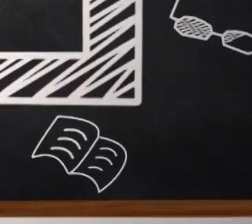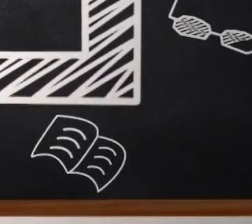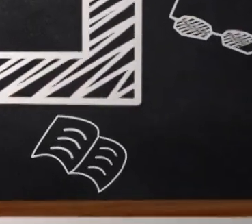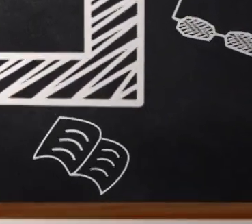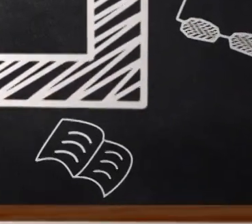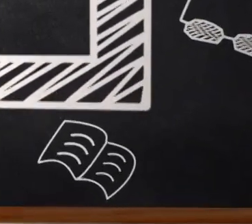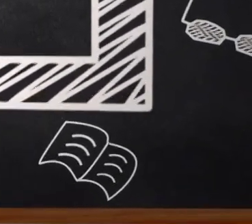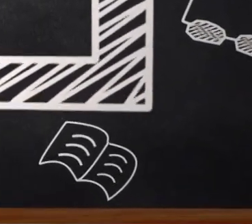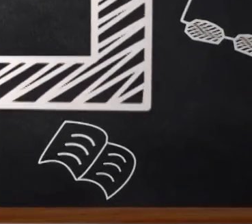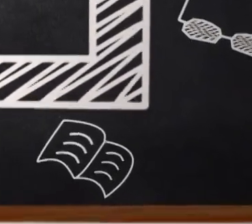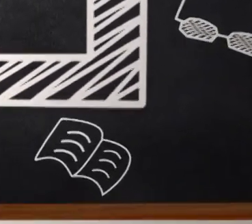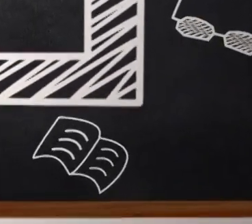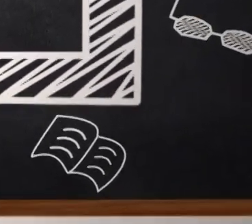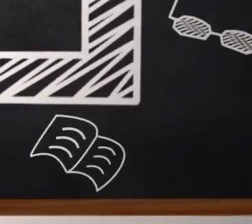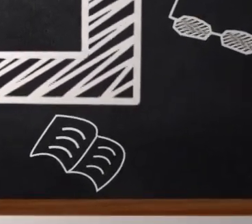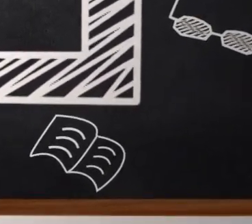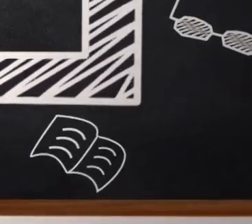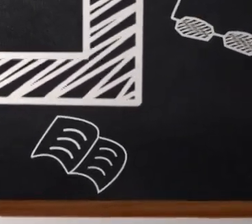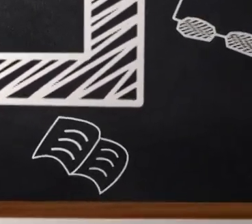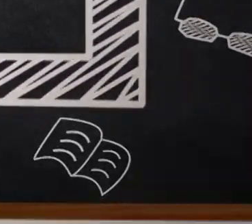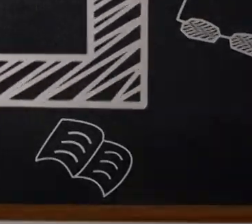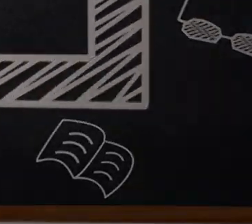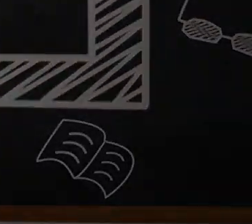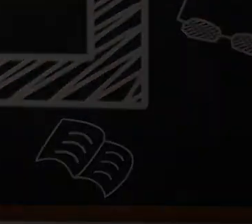M M Legenda Adriana